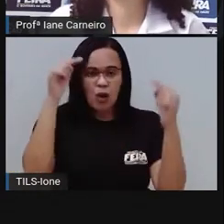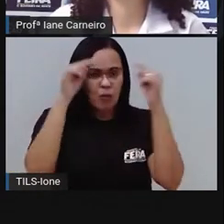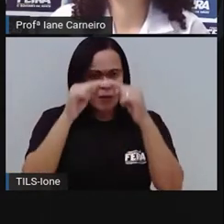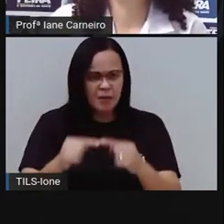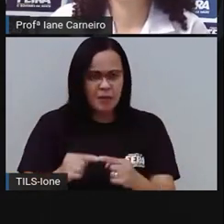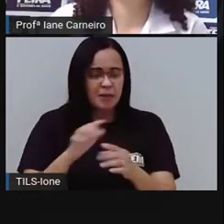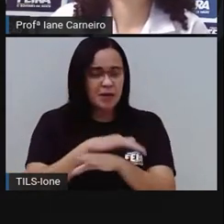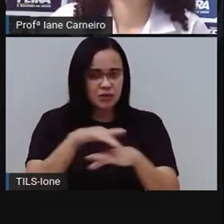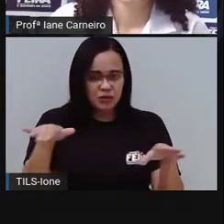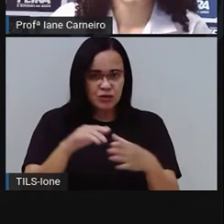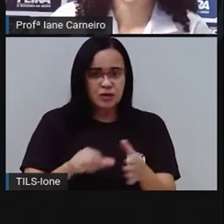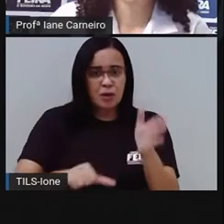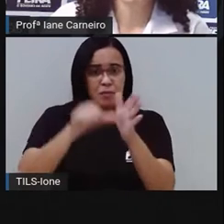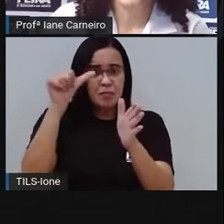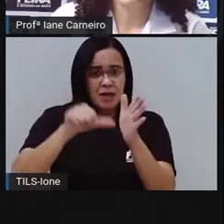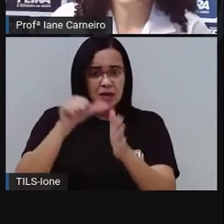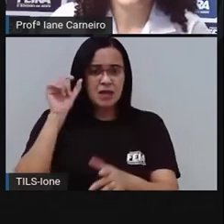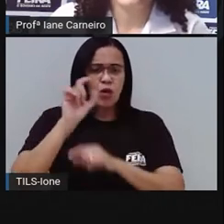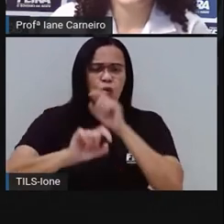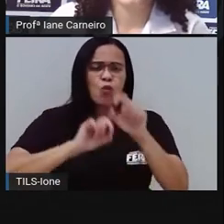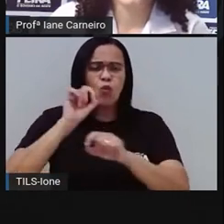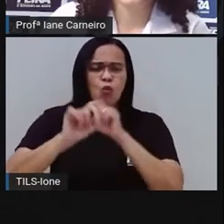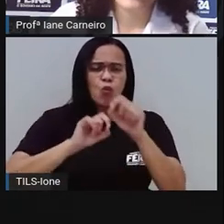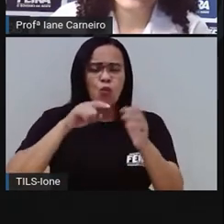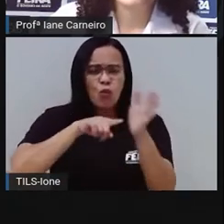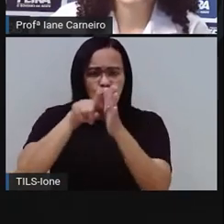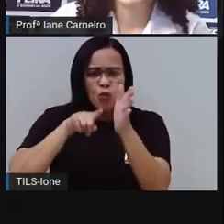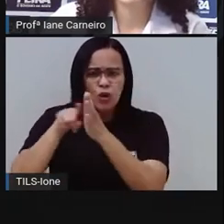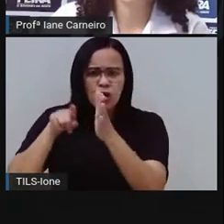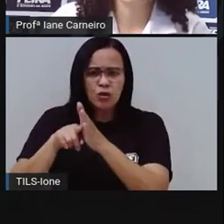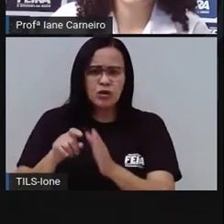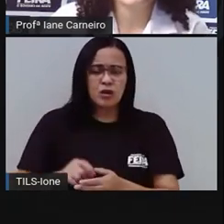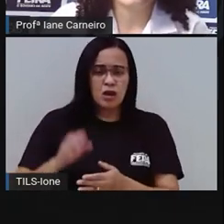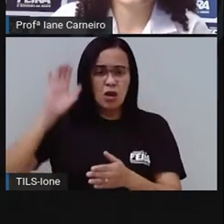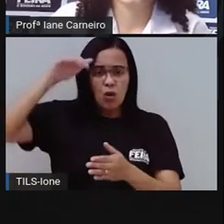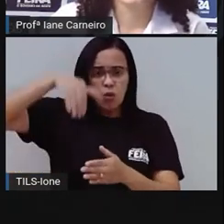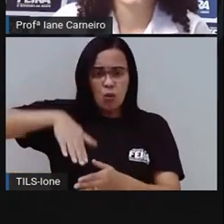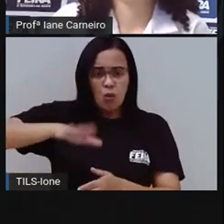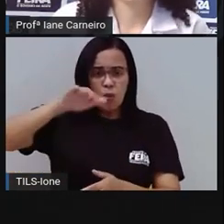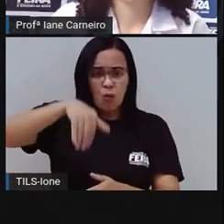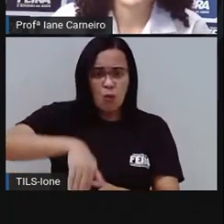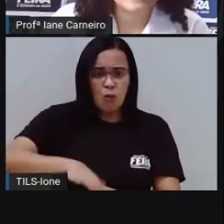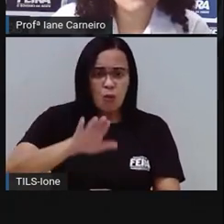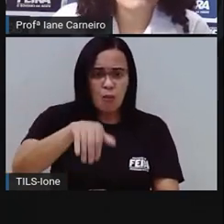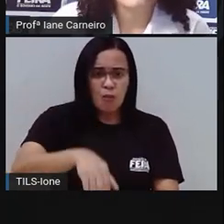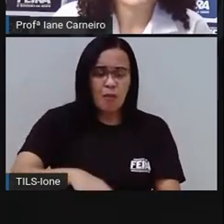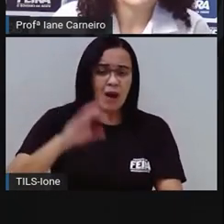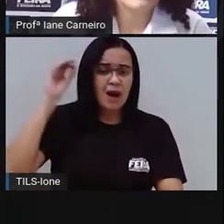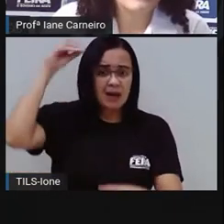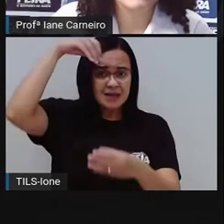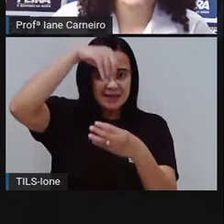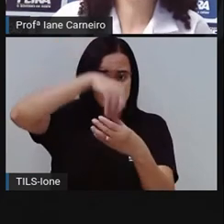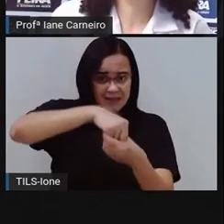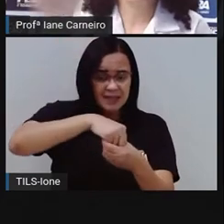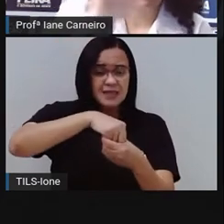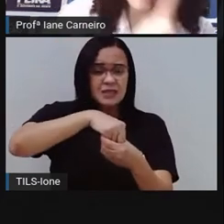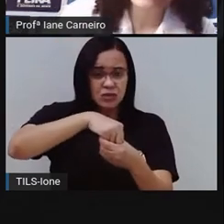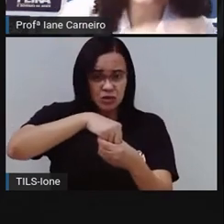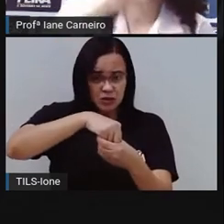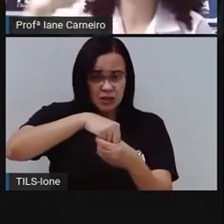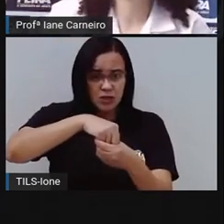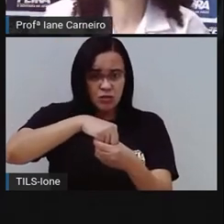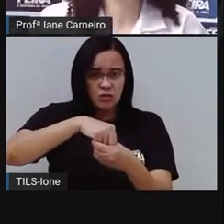Vamos lá. Primeira. O que é o que é? O mar dentro do caco. Essa está fácil. O